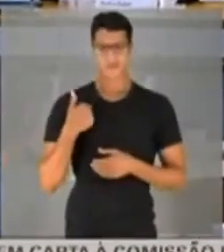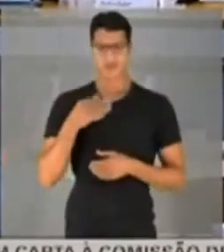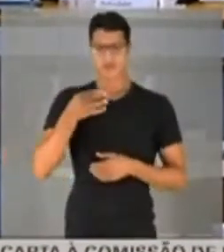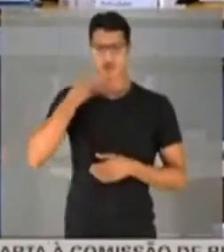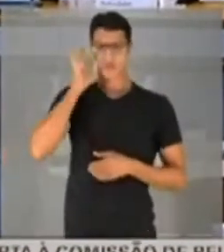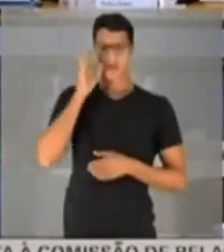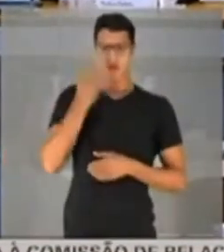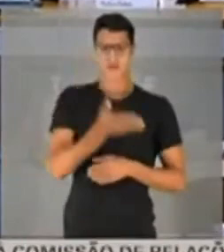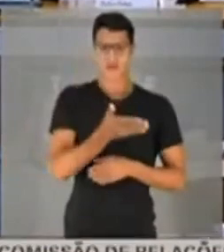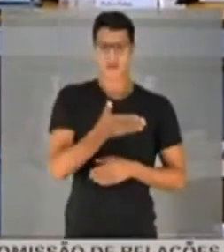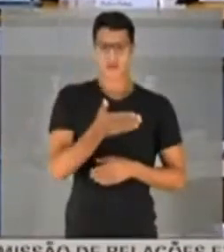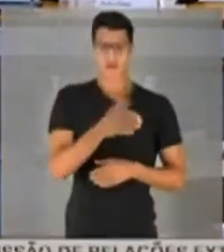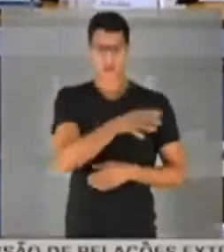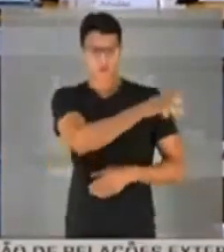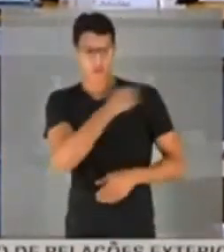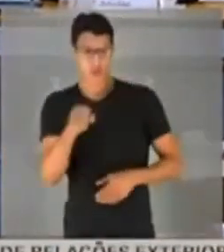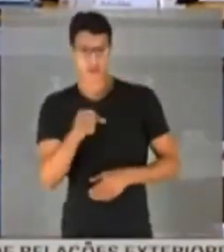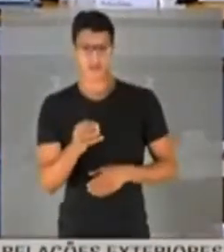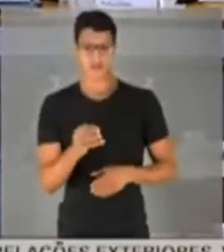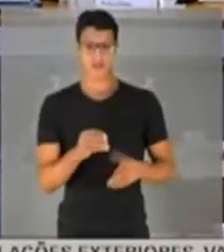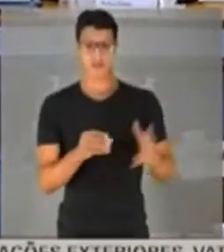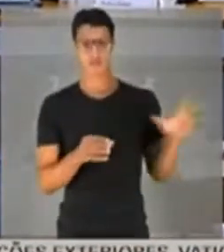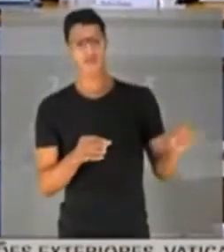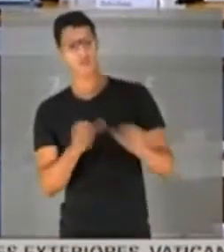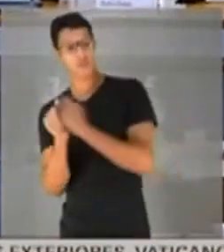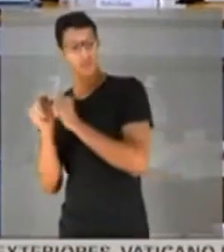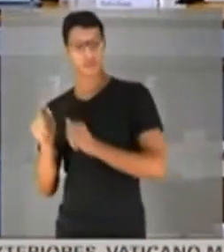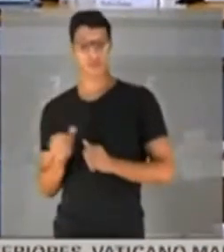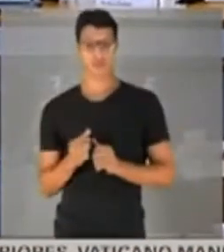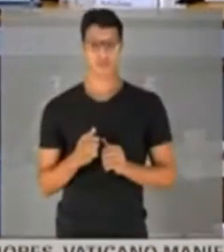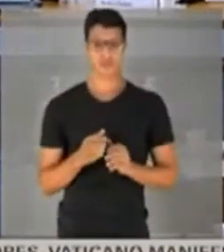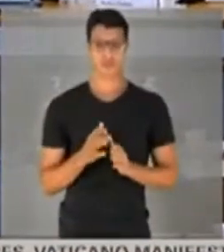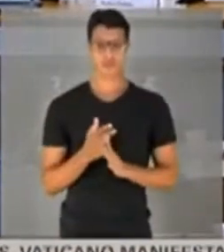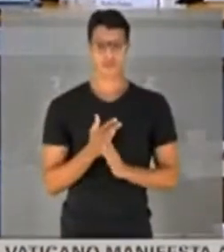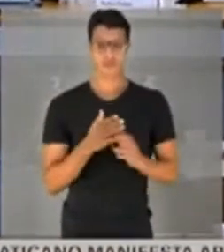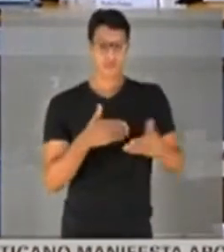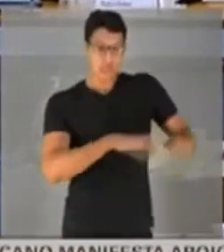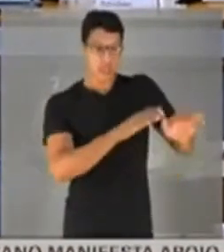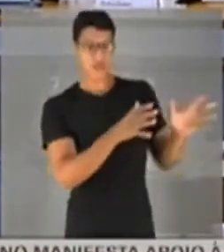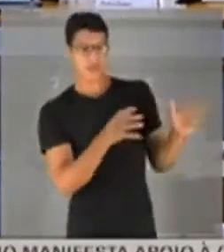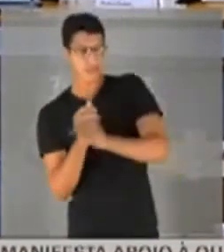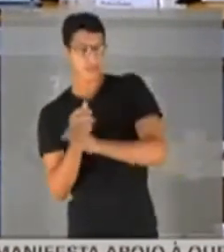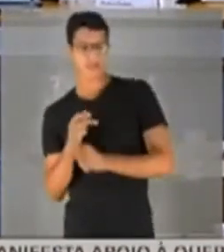tomar um café com o Boa Excelência, eu te puxei. Bora limar comigo? Deixa aí e tal.